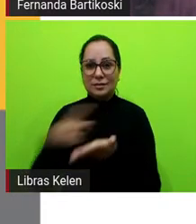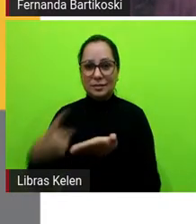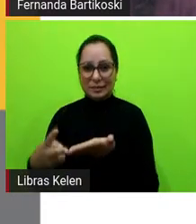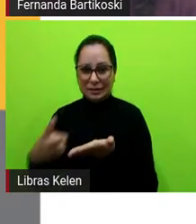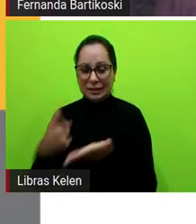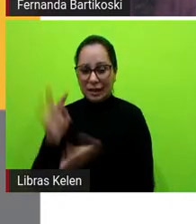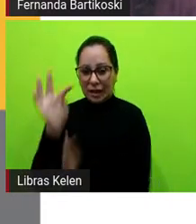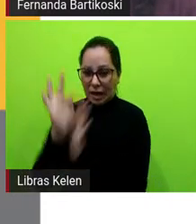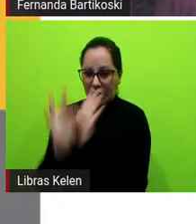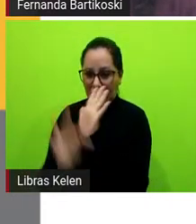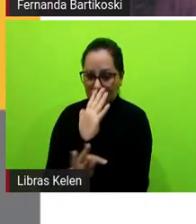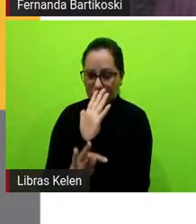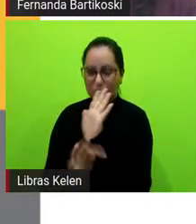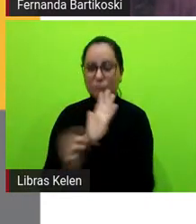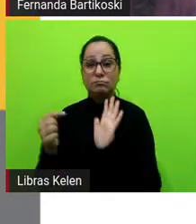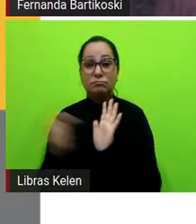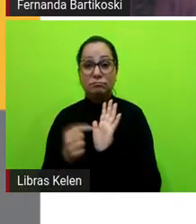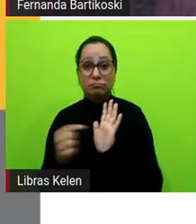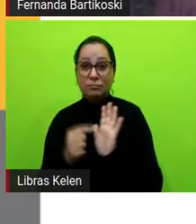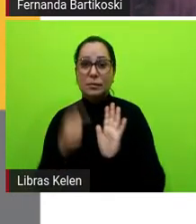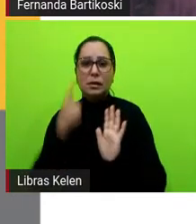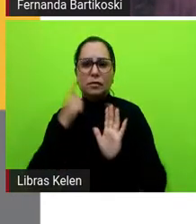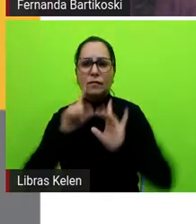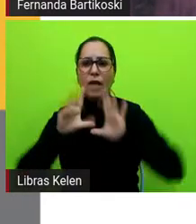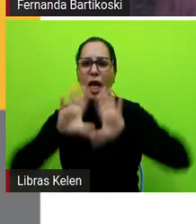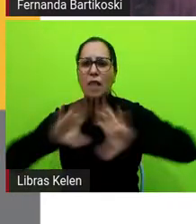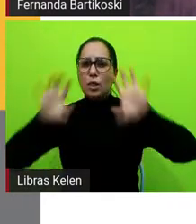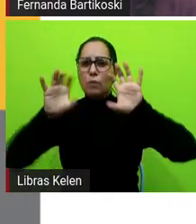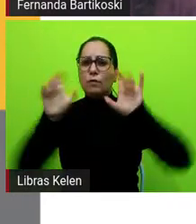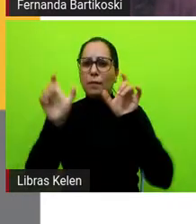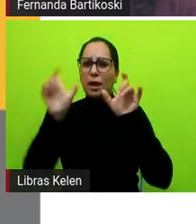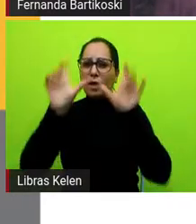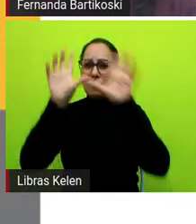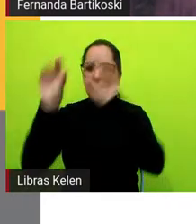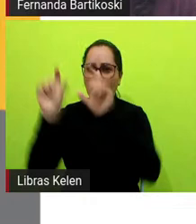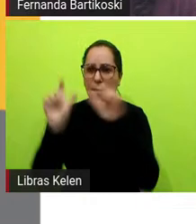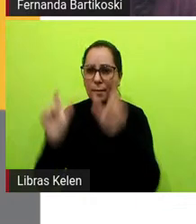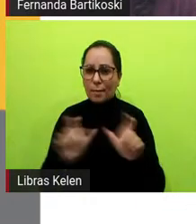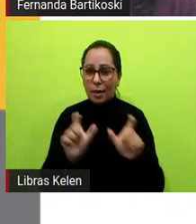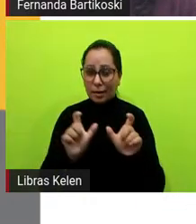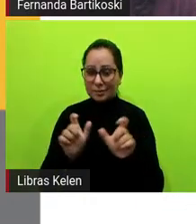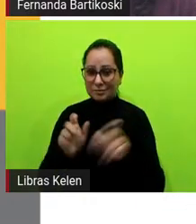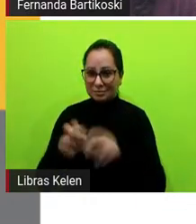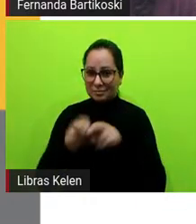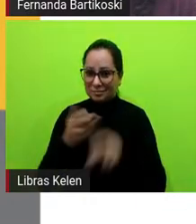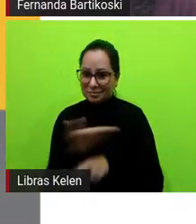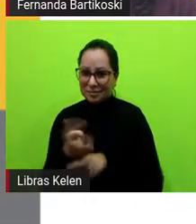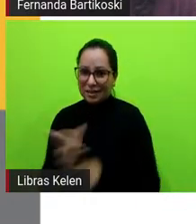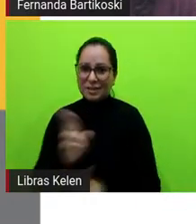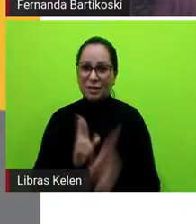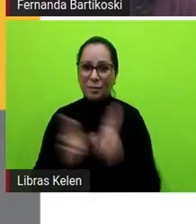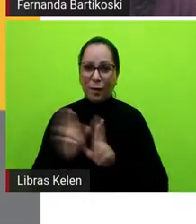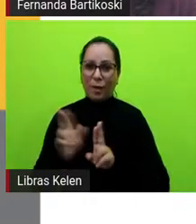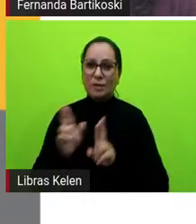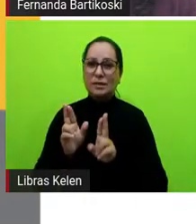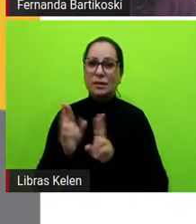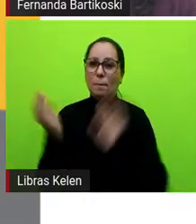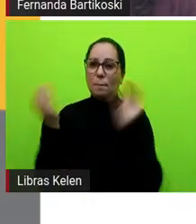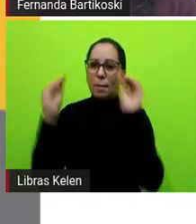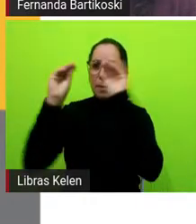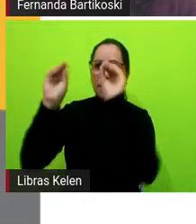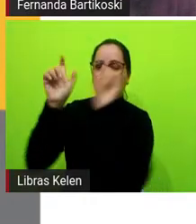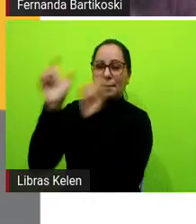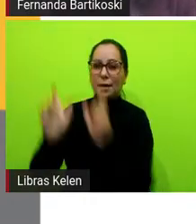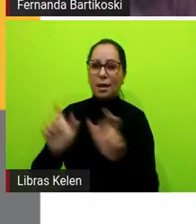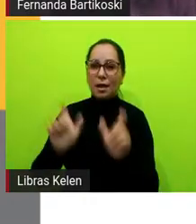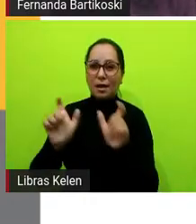Aqui vocês estão vendo uma nuvem de palavras que foi formada a partir das respostas de vocês, né? Então, assim, o que mais